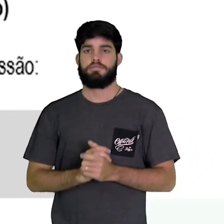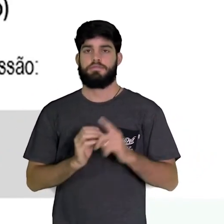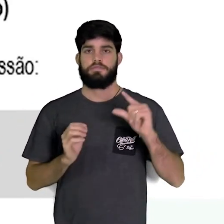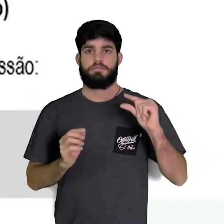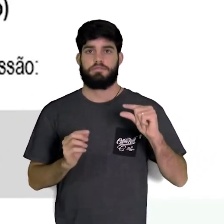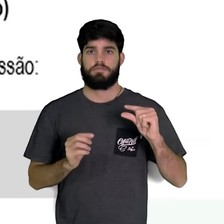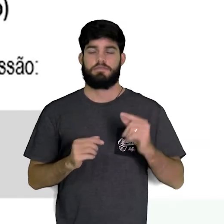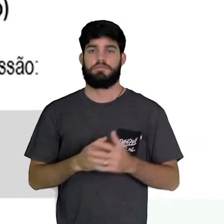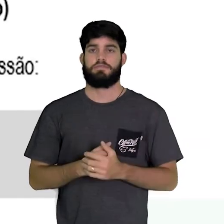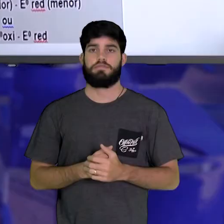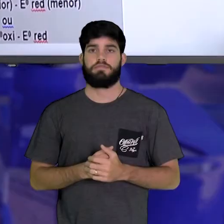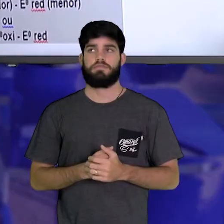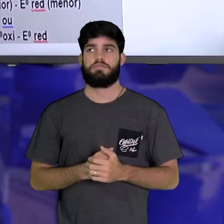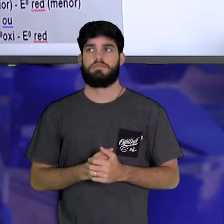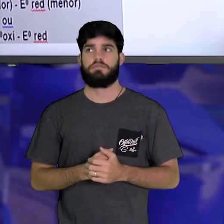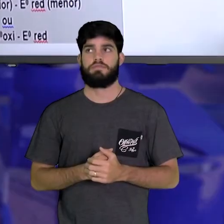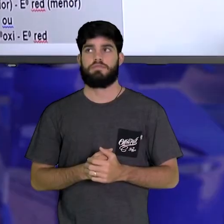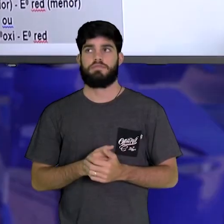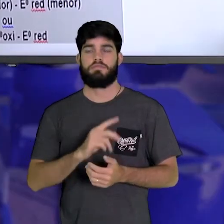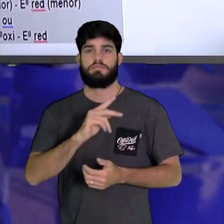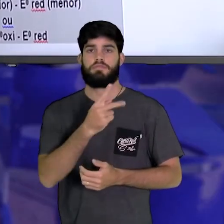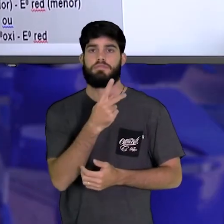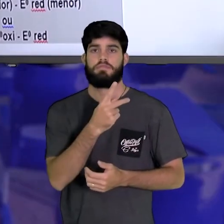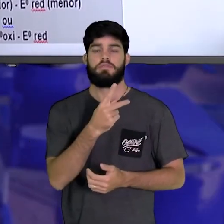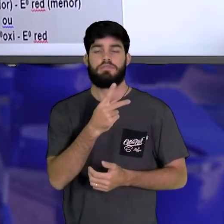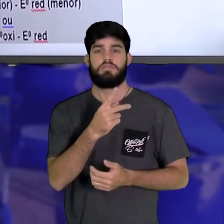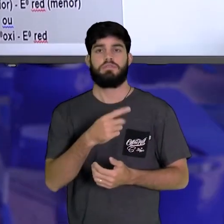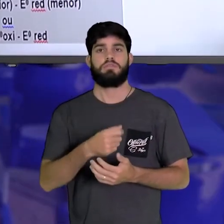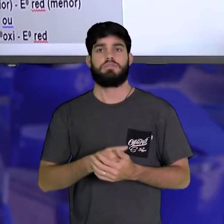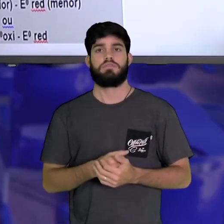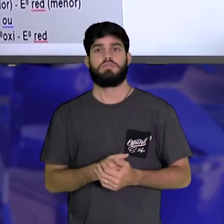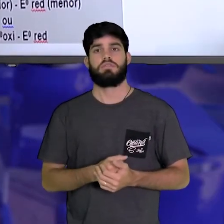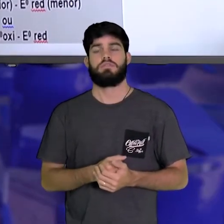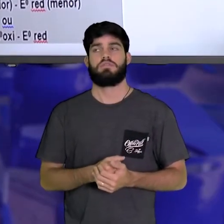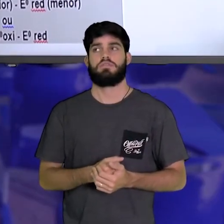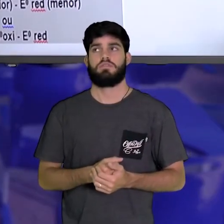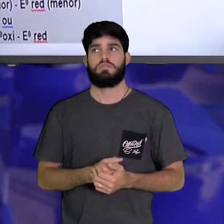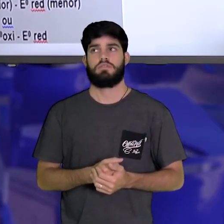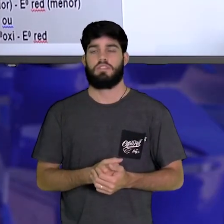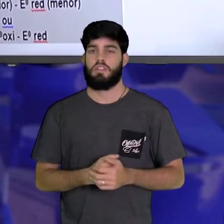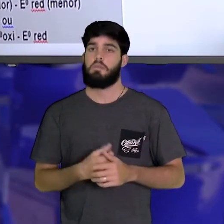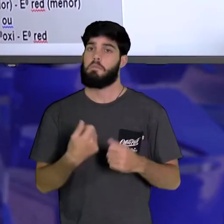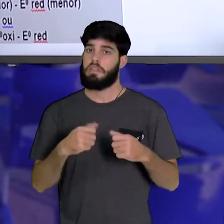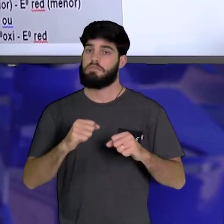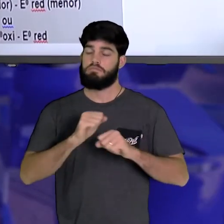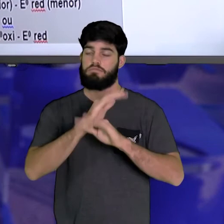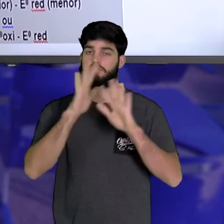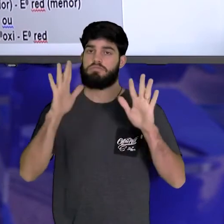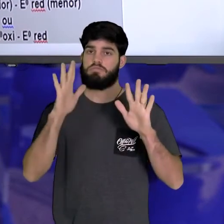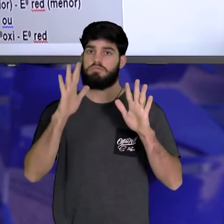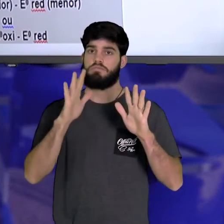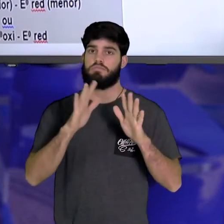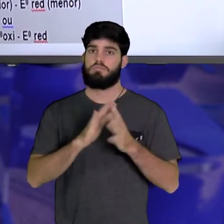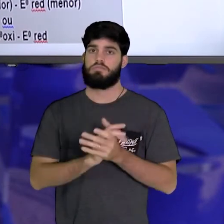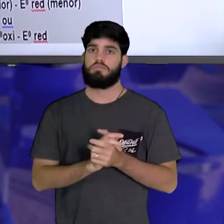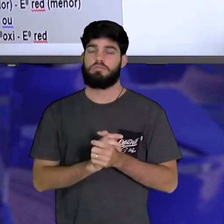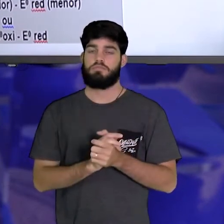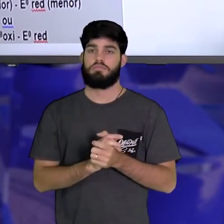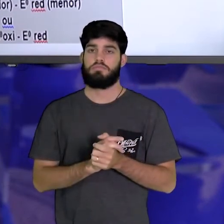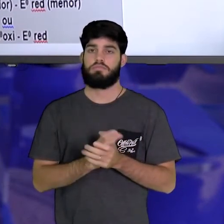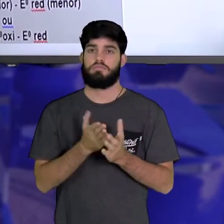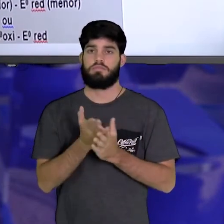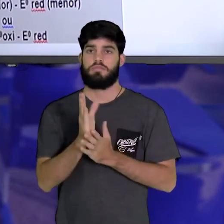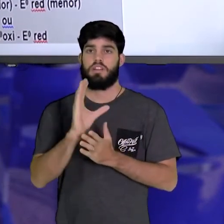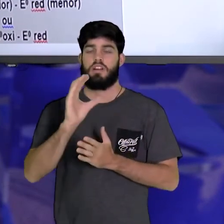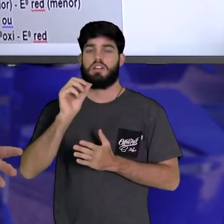elementos. O eletrodo do hidrogênio por convenção, que fique bem claro, por convenção,